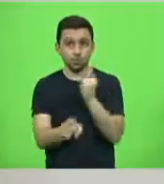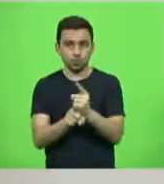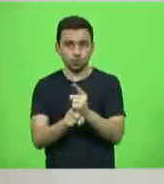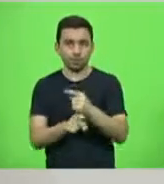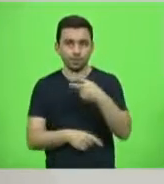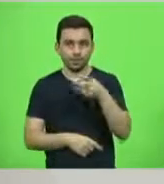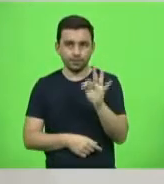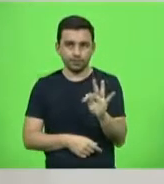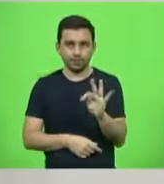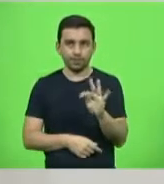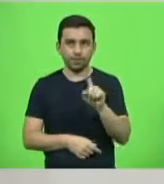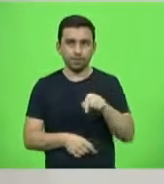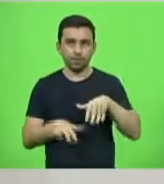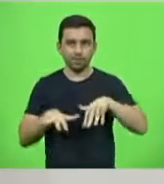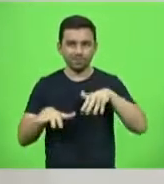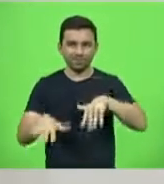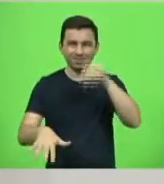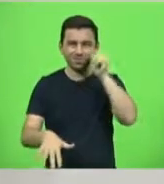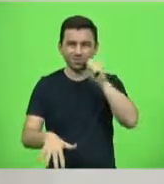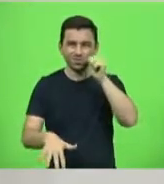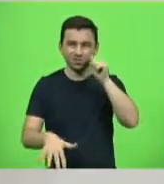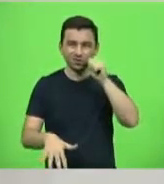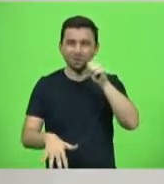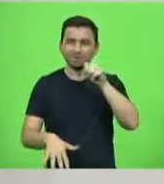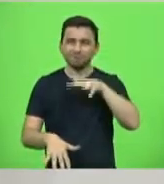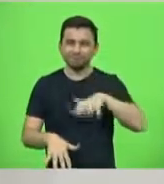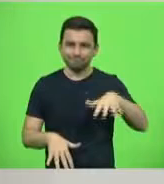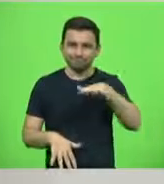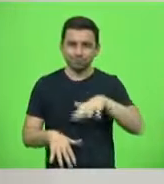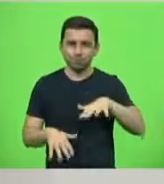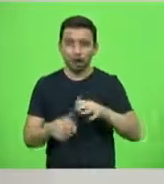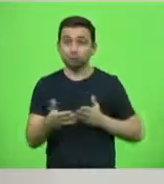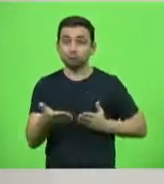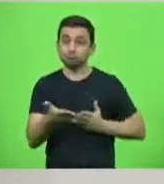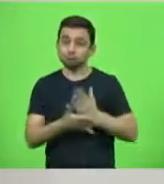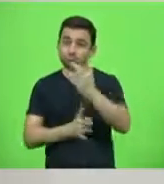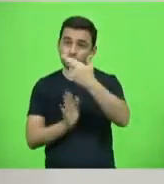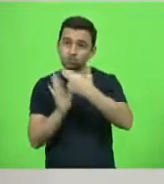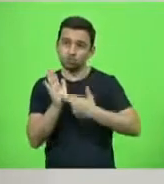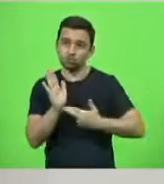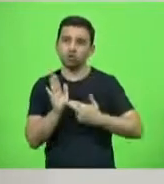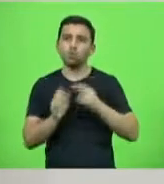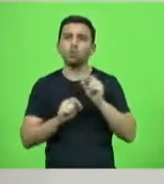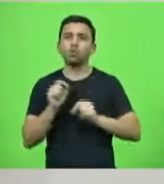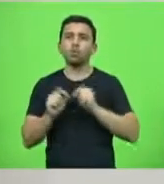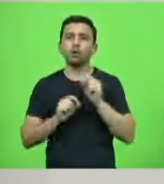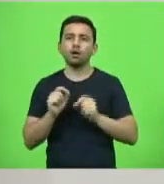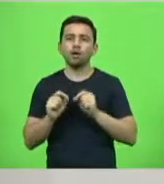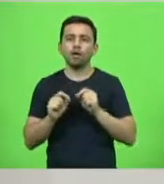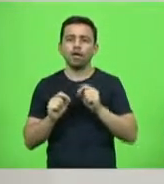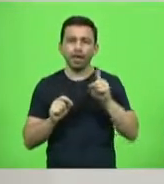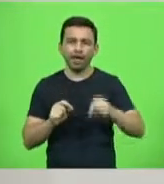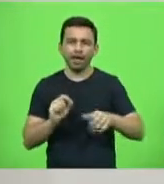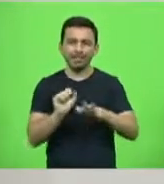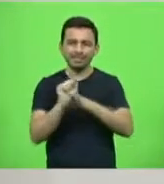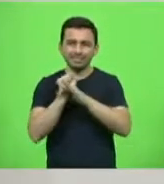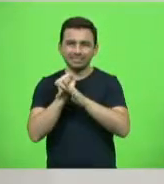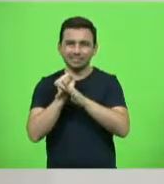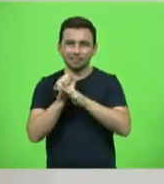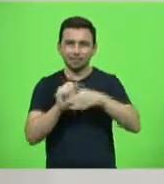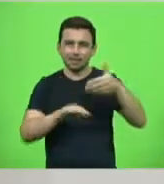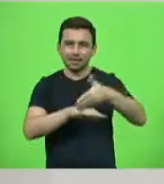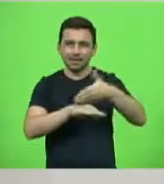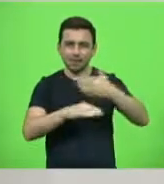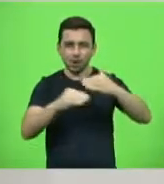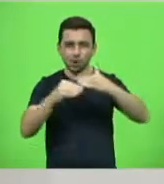sobre movimento de mulheres, foi aprovada a resolução de garantia da participação equitativa